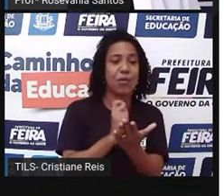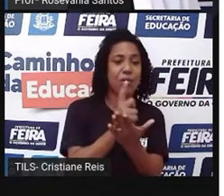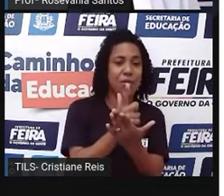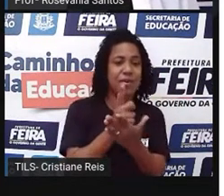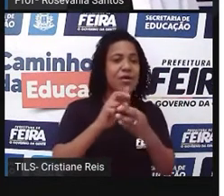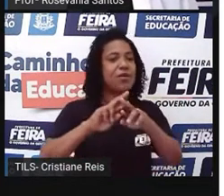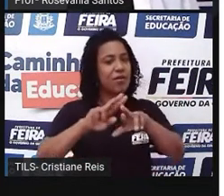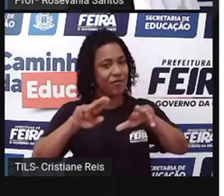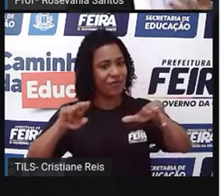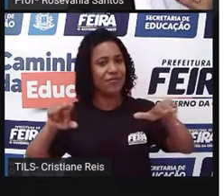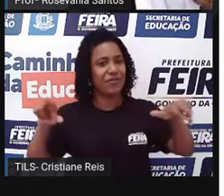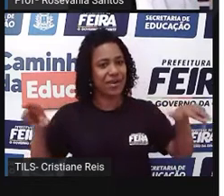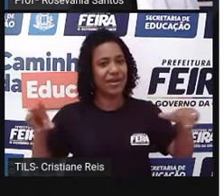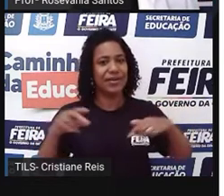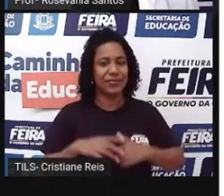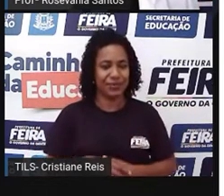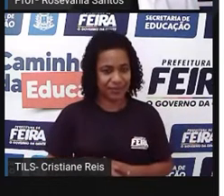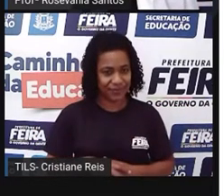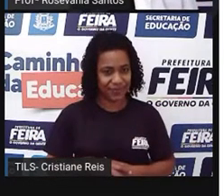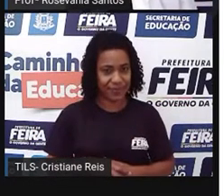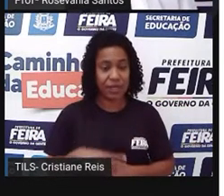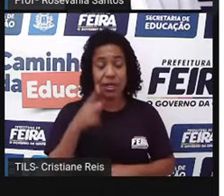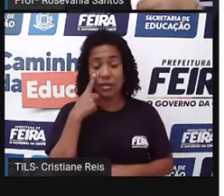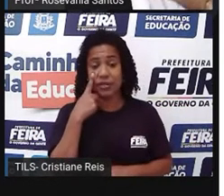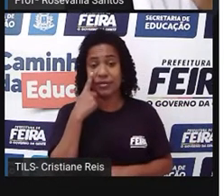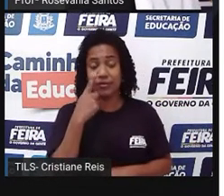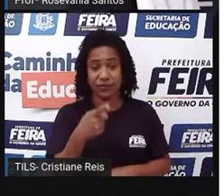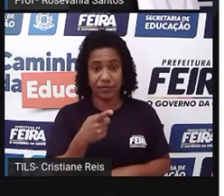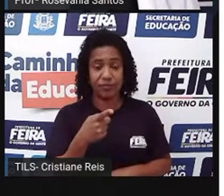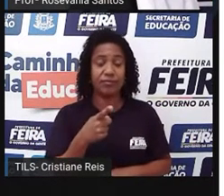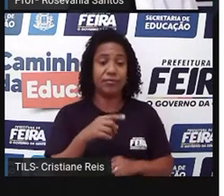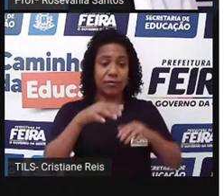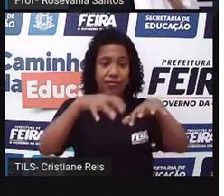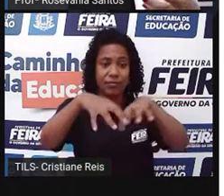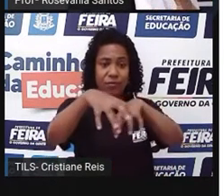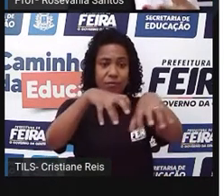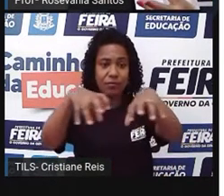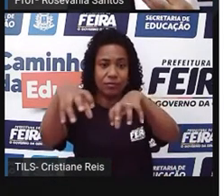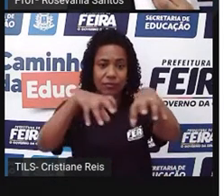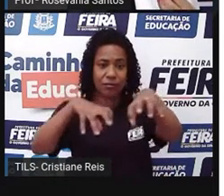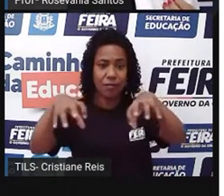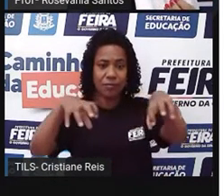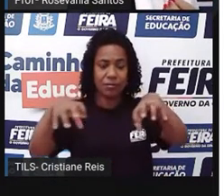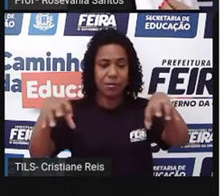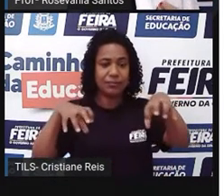Quando você vai no dia mesmo da chegada dos produtos, além de você, né,